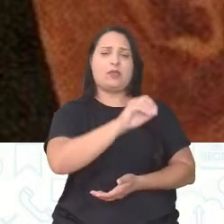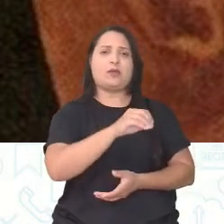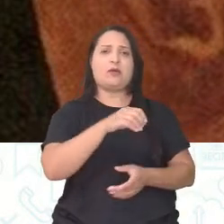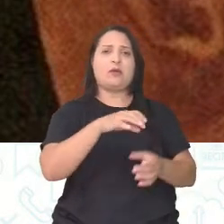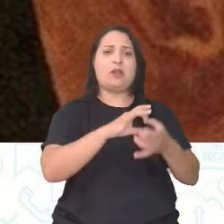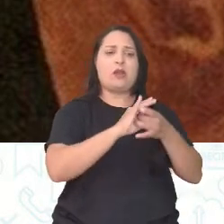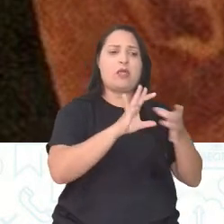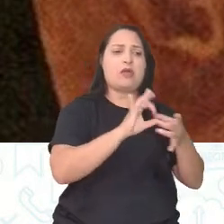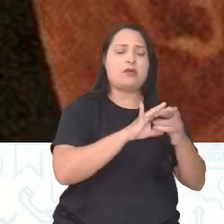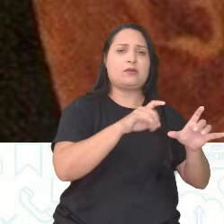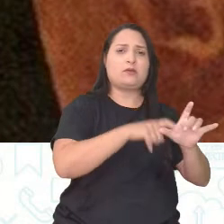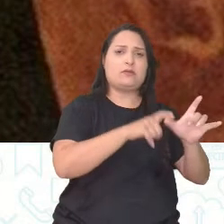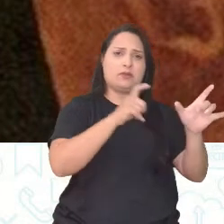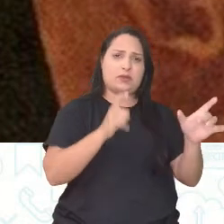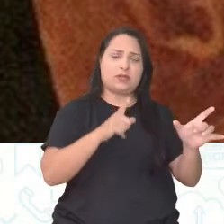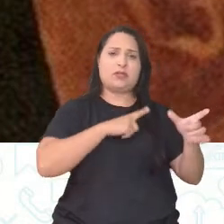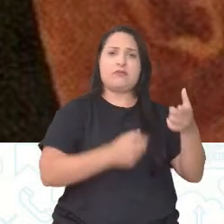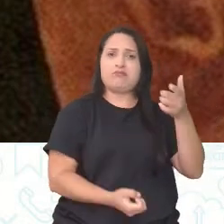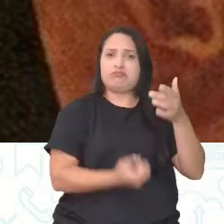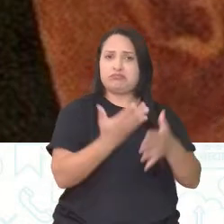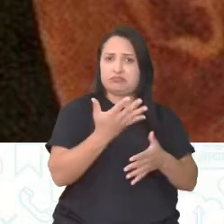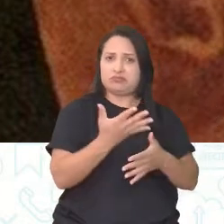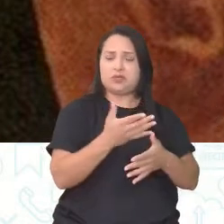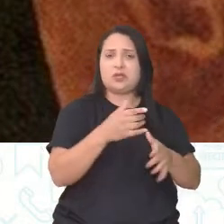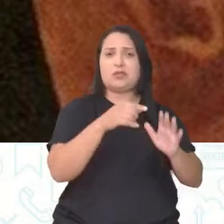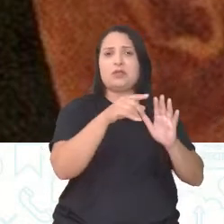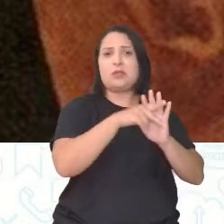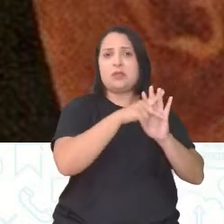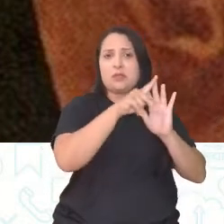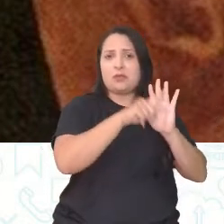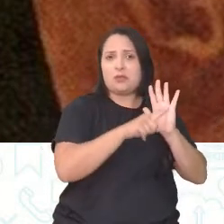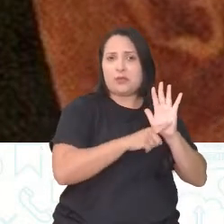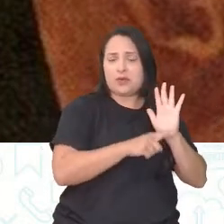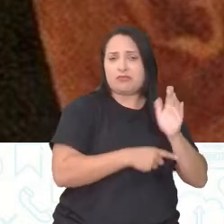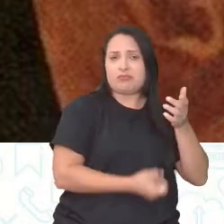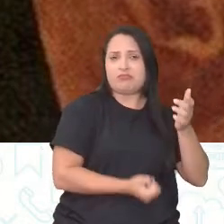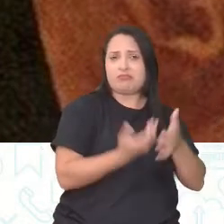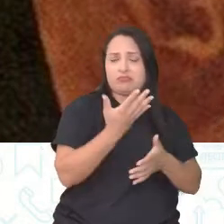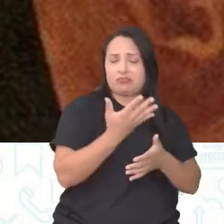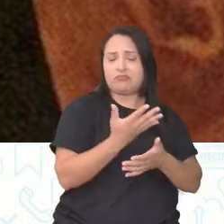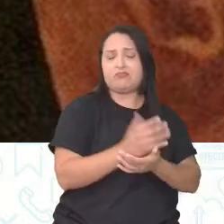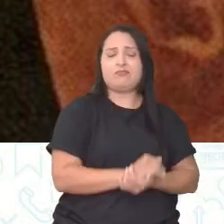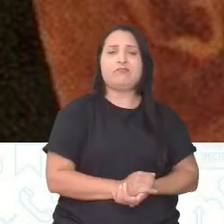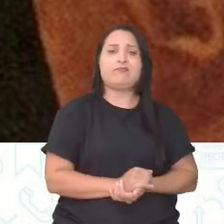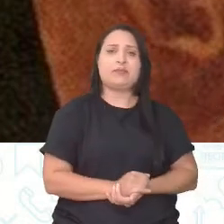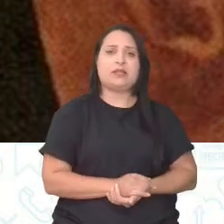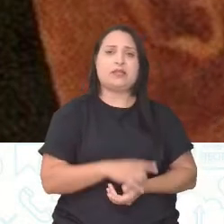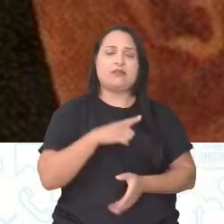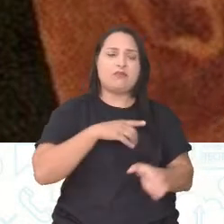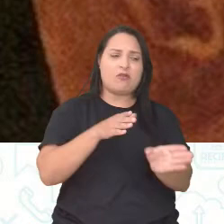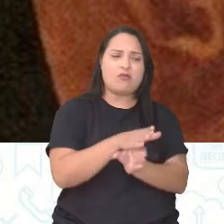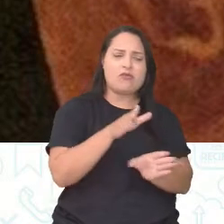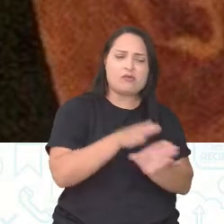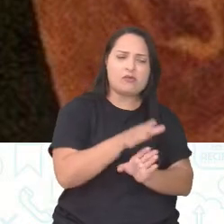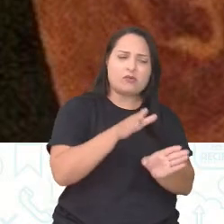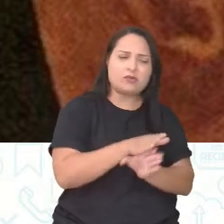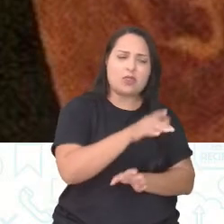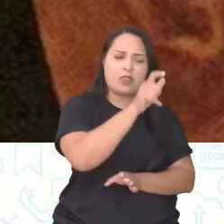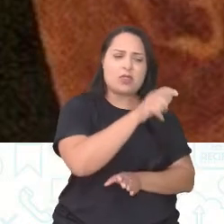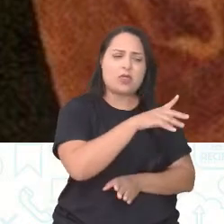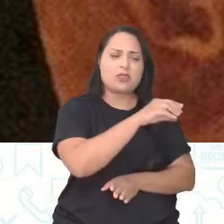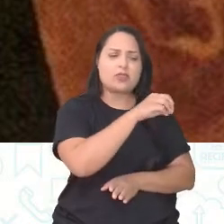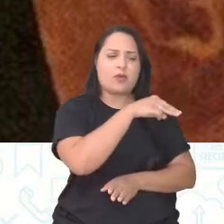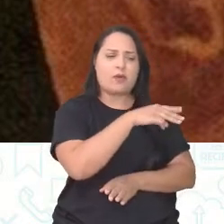grandes construtores da Independência, olha aí, do projeto de Independência. Certo? Ele foi um grande conselheiro de Dom